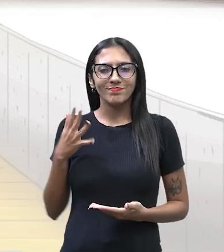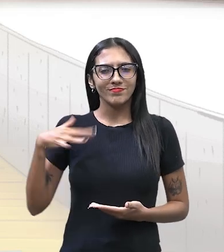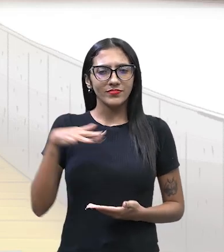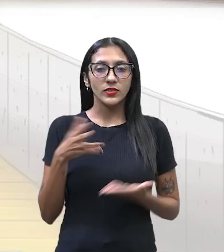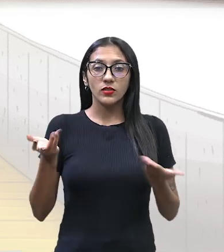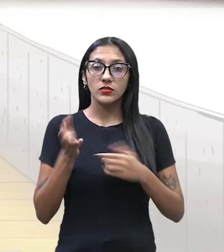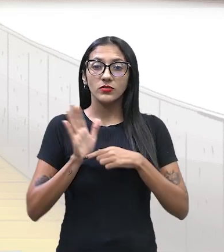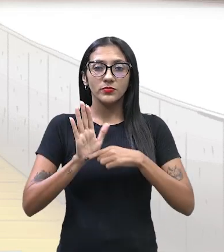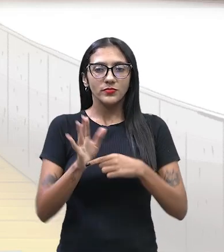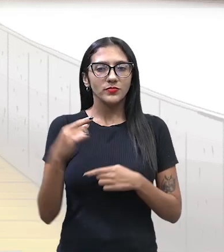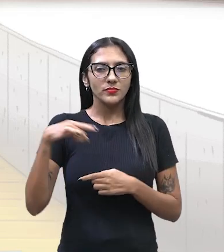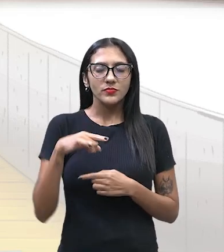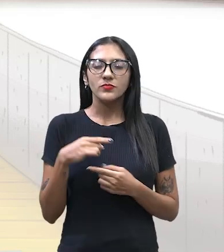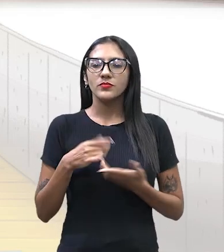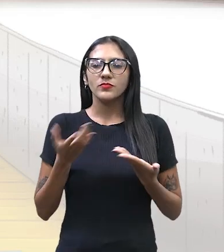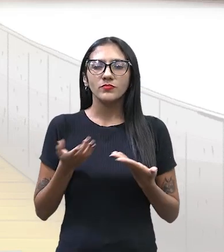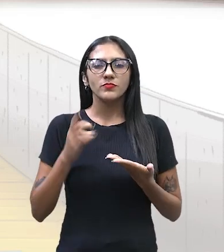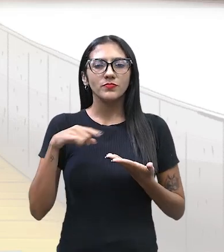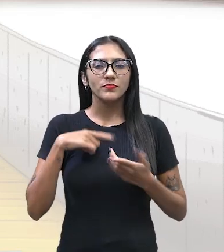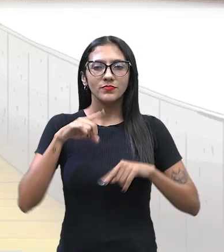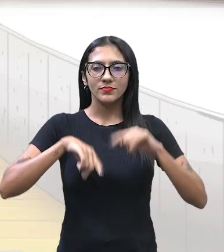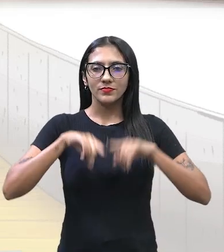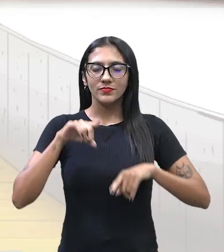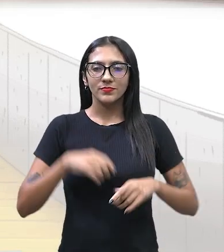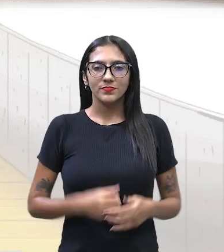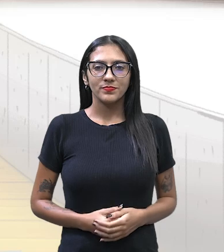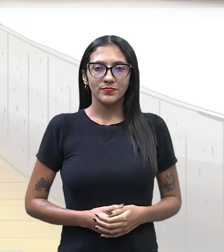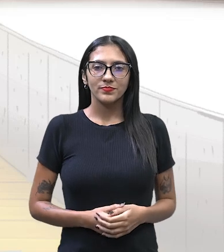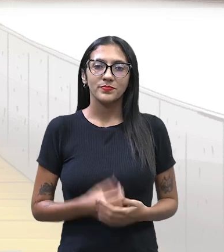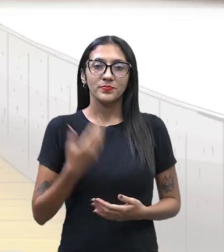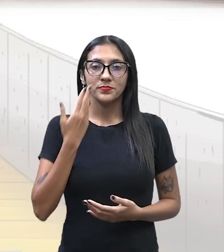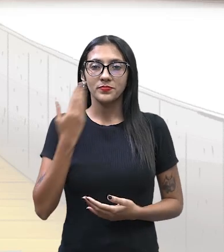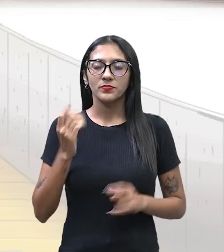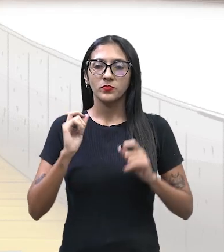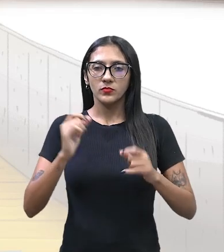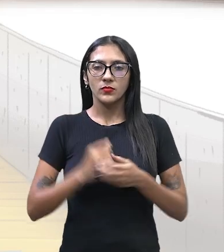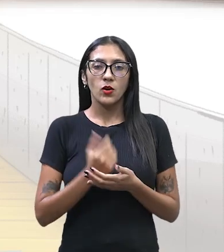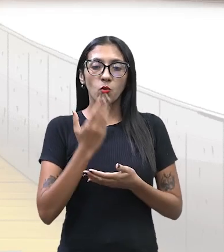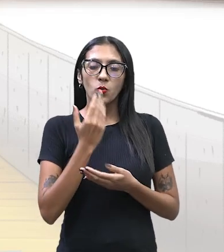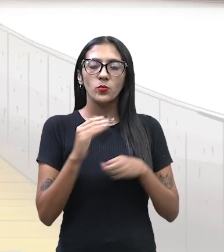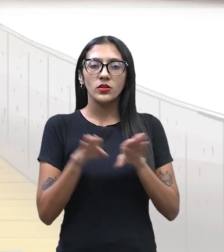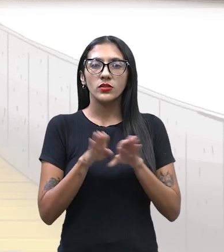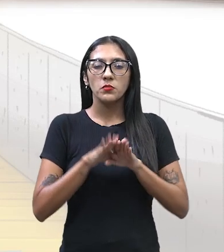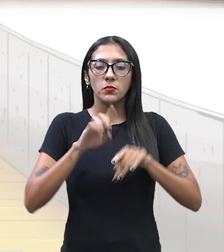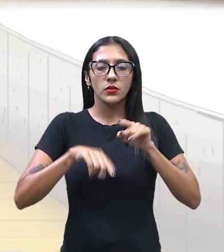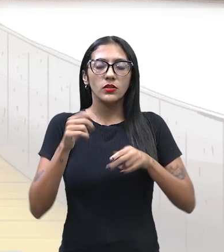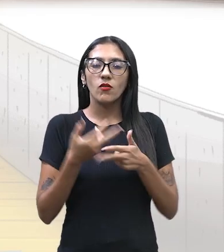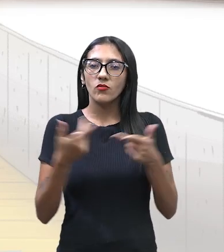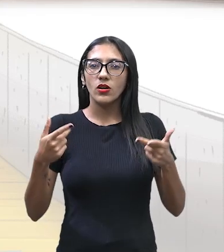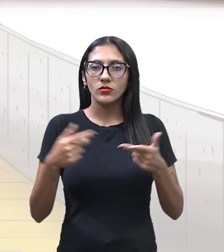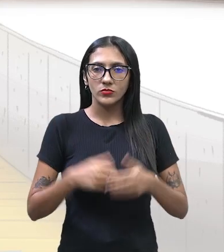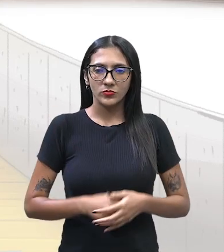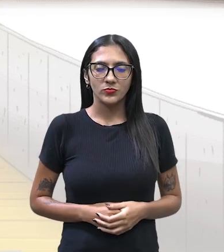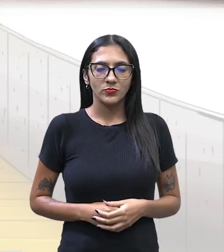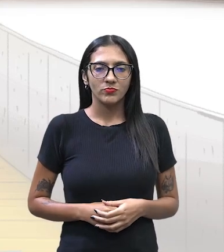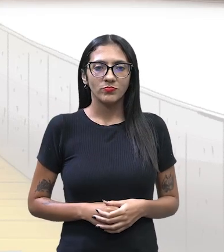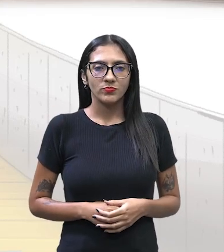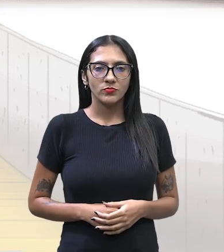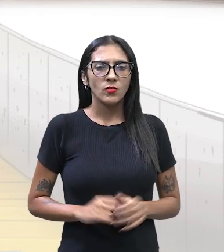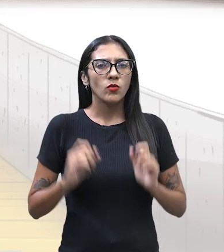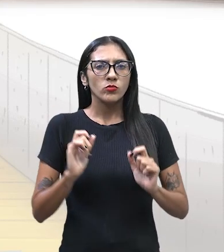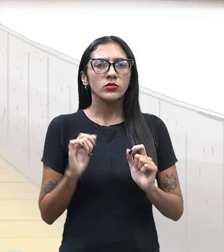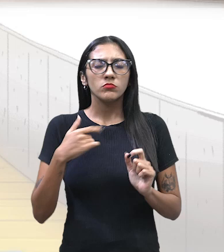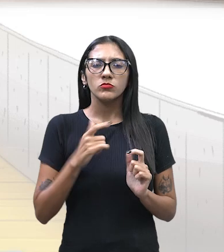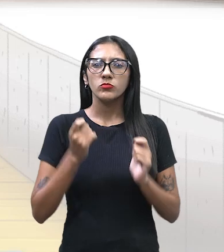itens, o nós temos primeiro? Vamos ver? Vamos lá. Gastronomia e produtos alimentícios. O que é isso? O que nós podemos